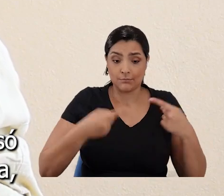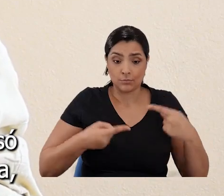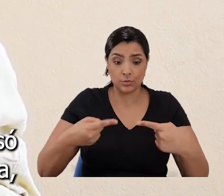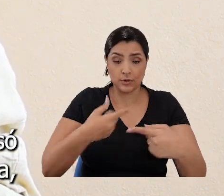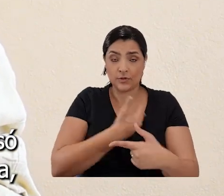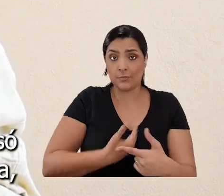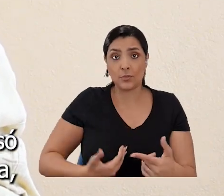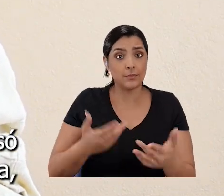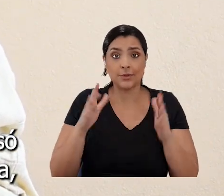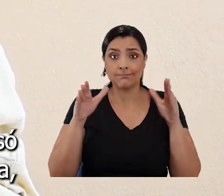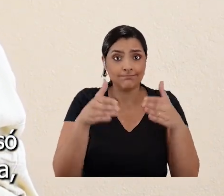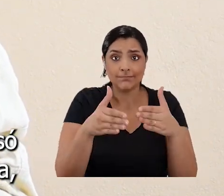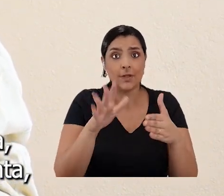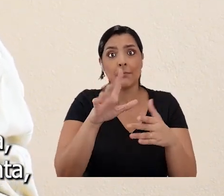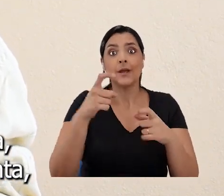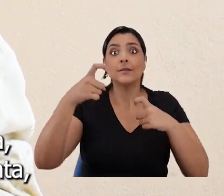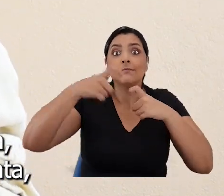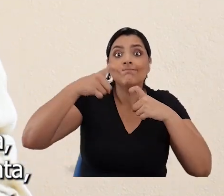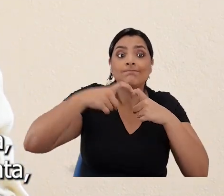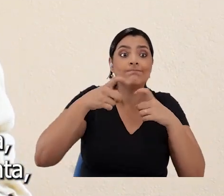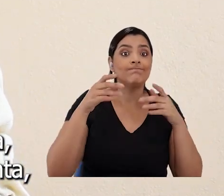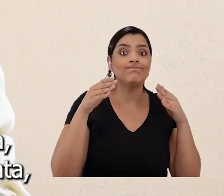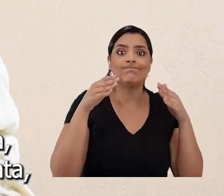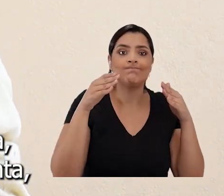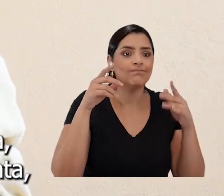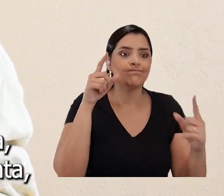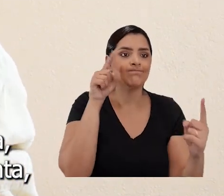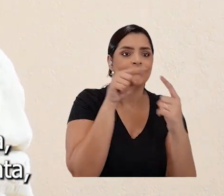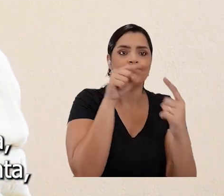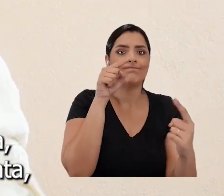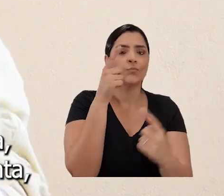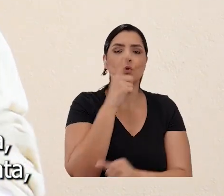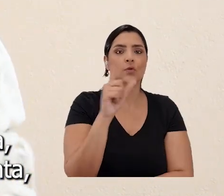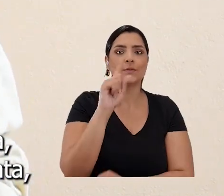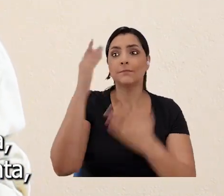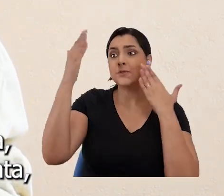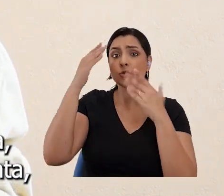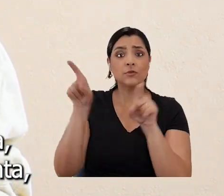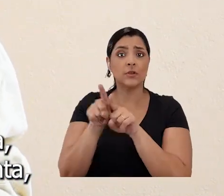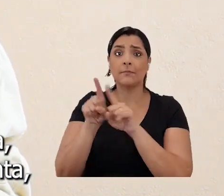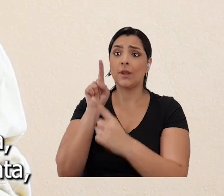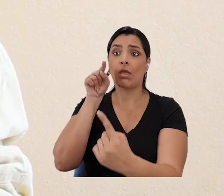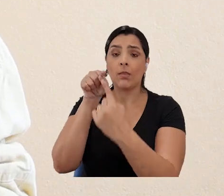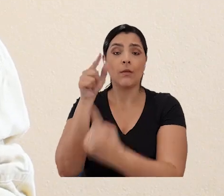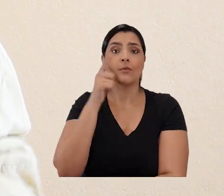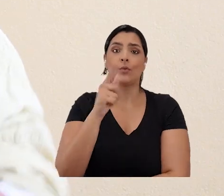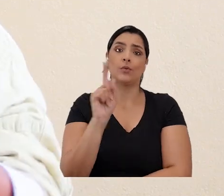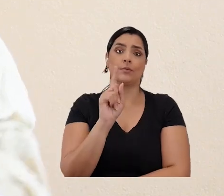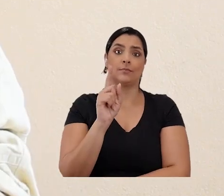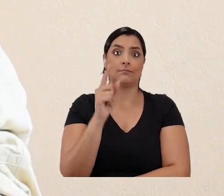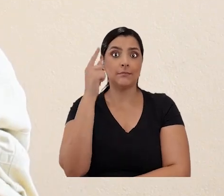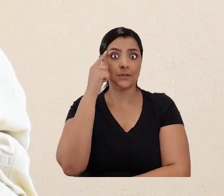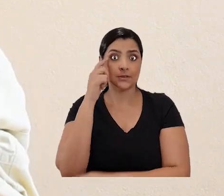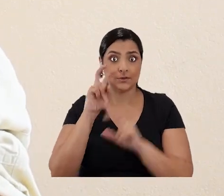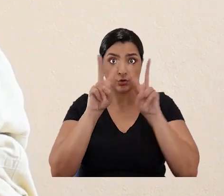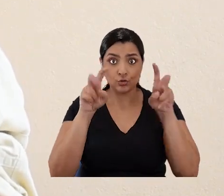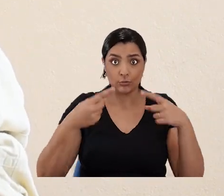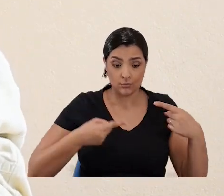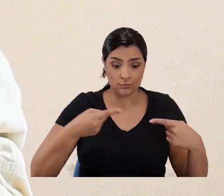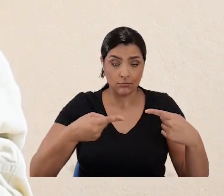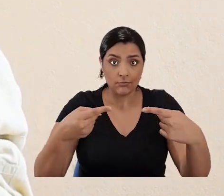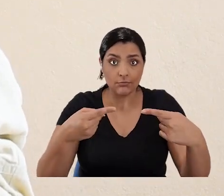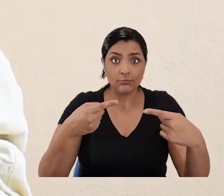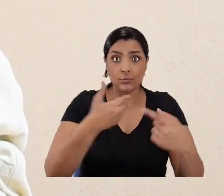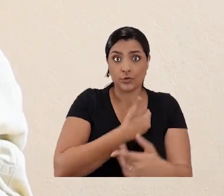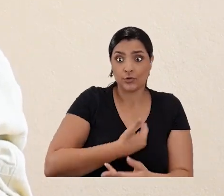porque a política pública não dá conta, mas porque a medicina não dá conta, porque a gente tem a própria psicologia não dá conta. Então, acho que a gente, quando a gente for pensar a